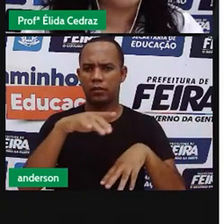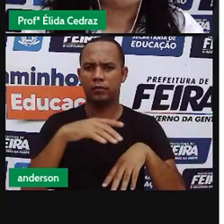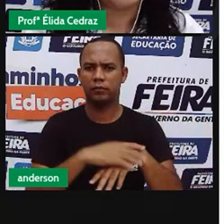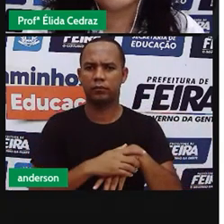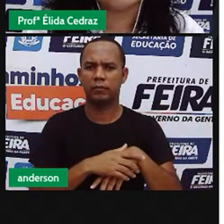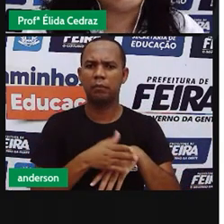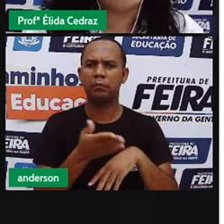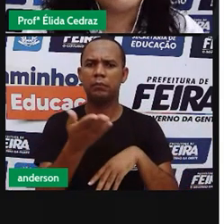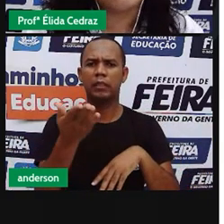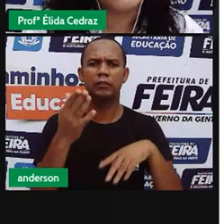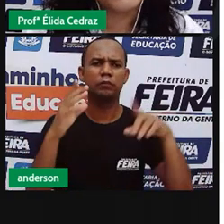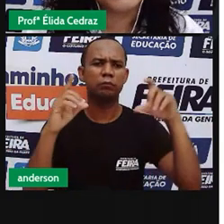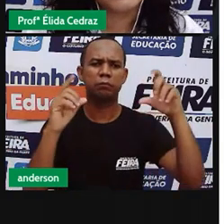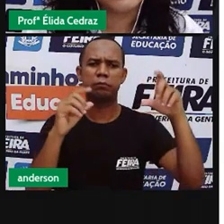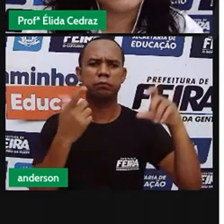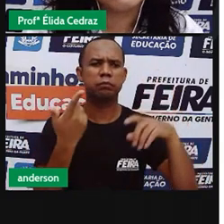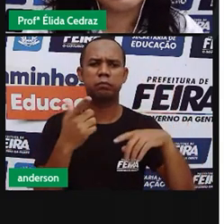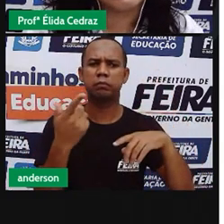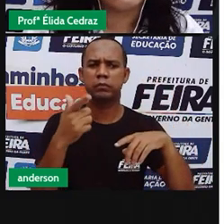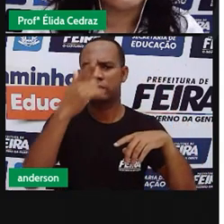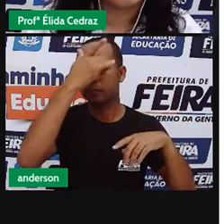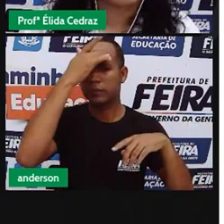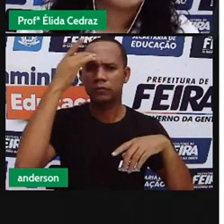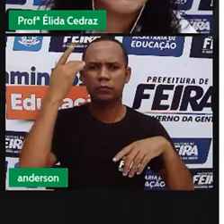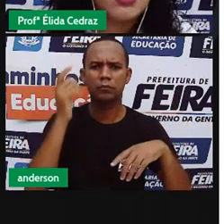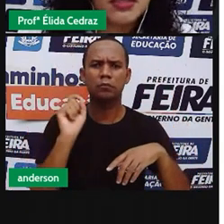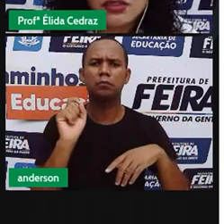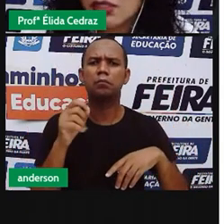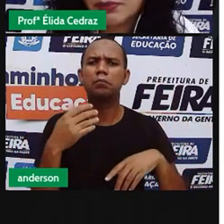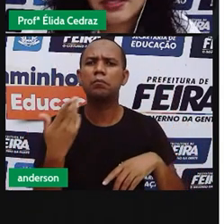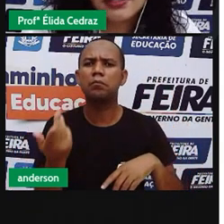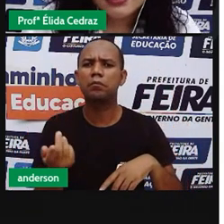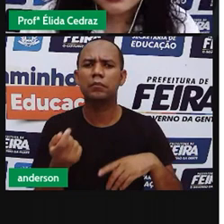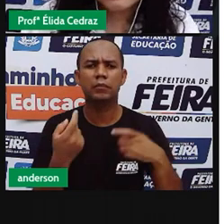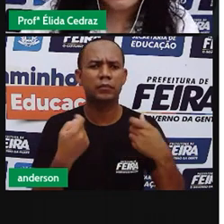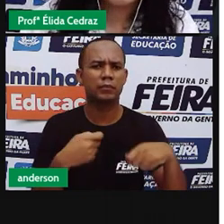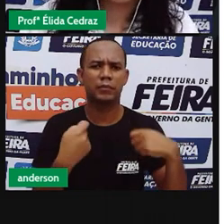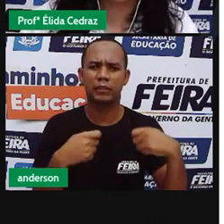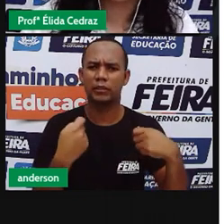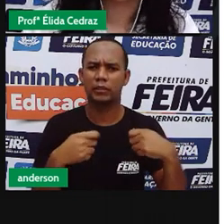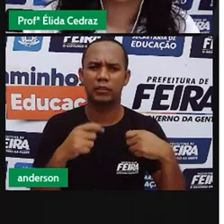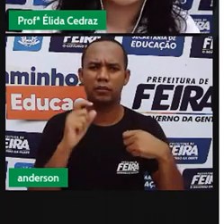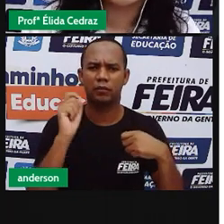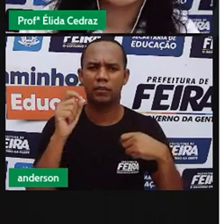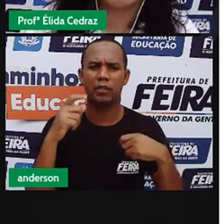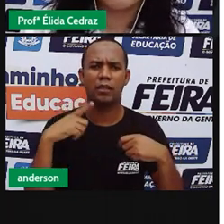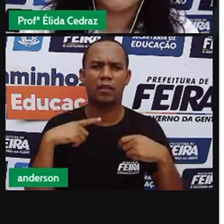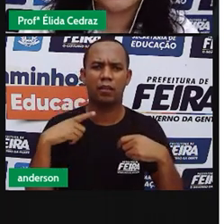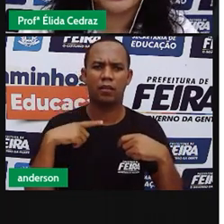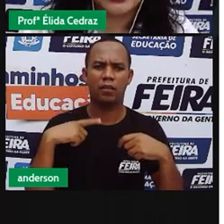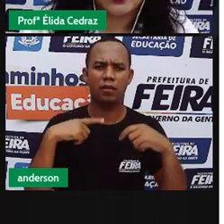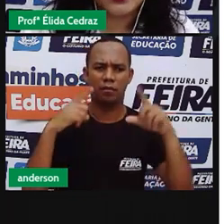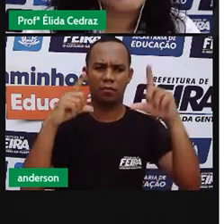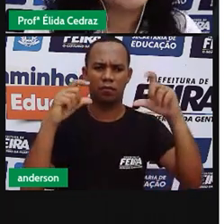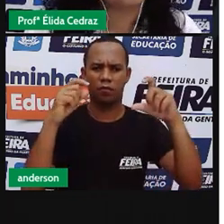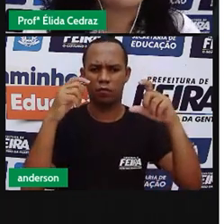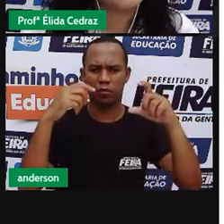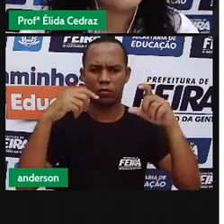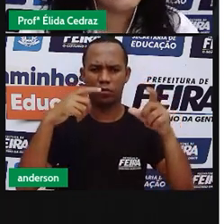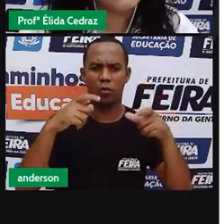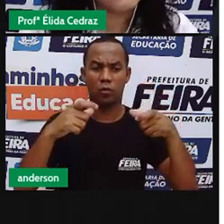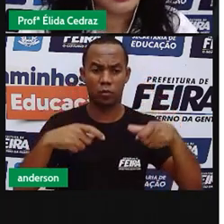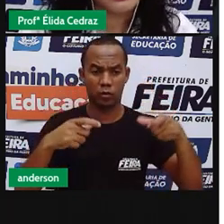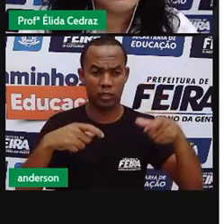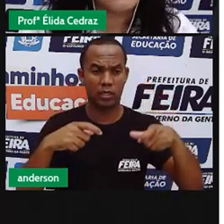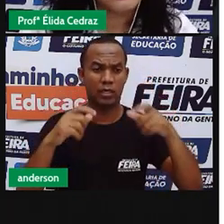Ah, pronto, mas eu nunca vi pessoas transitando. Não precisa as pessoas estarem na rua. Os bairros